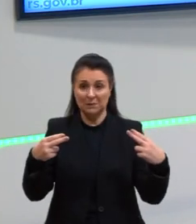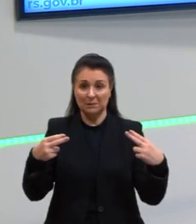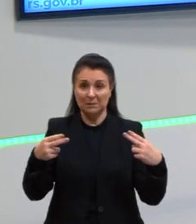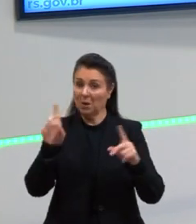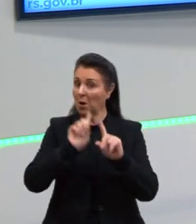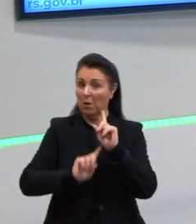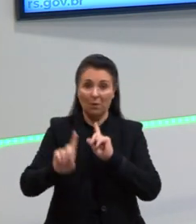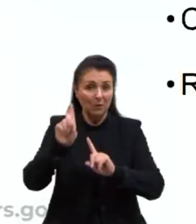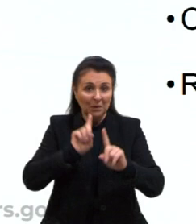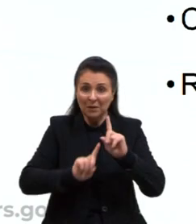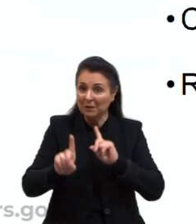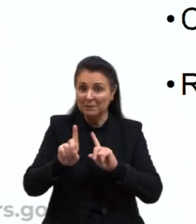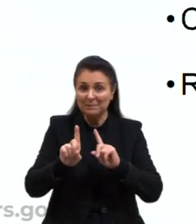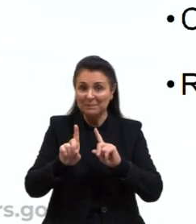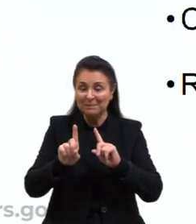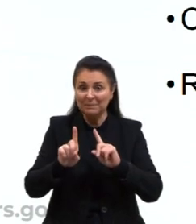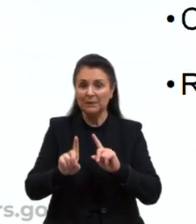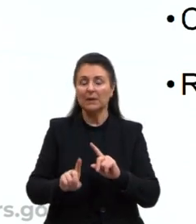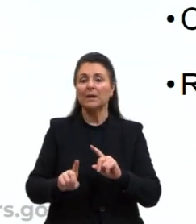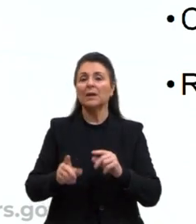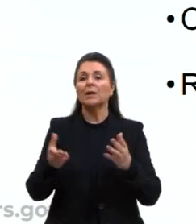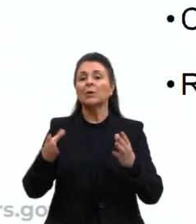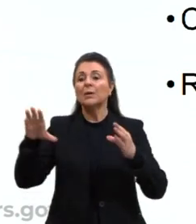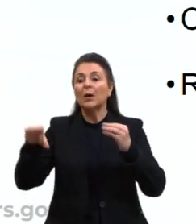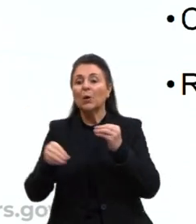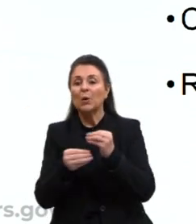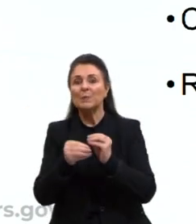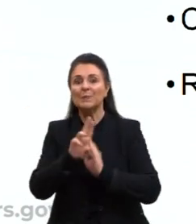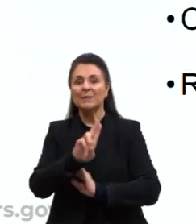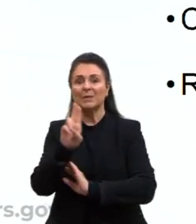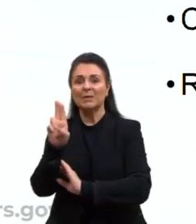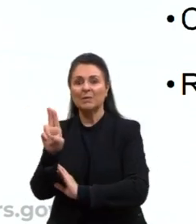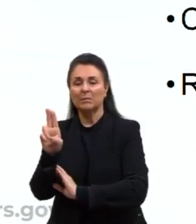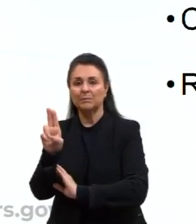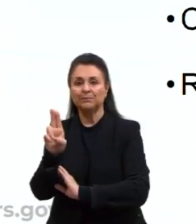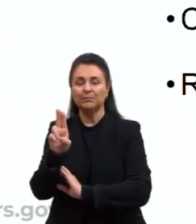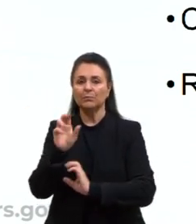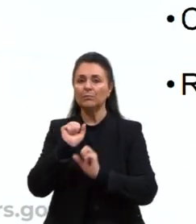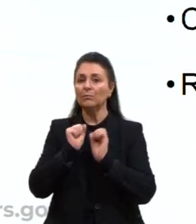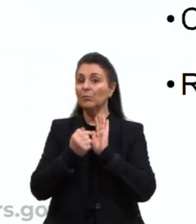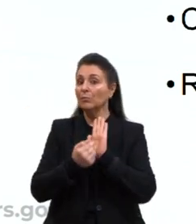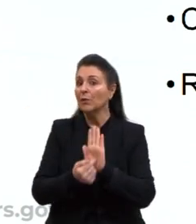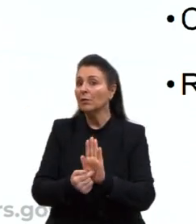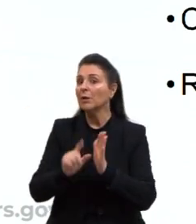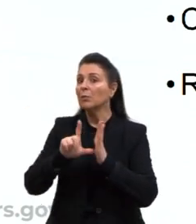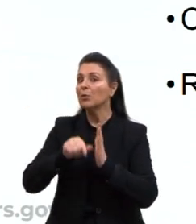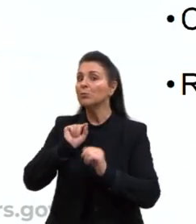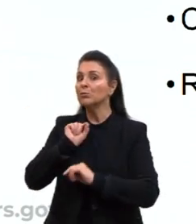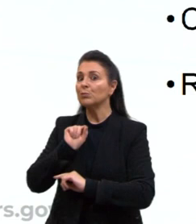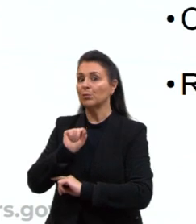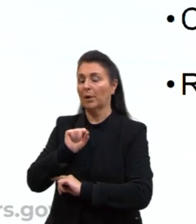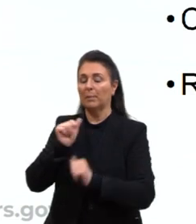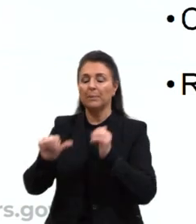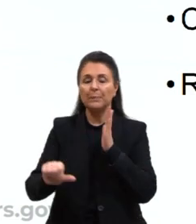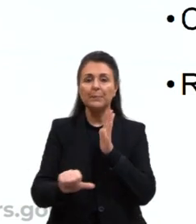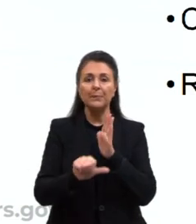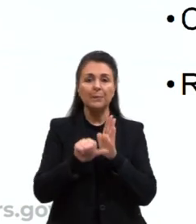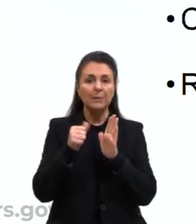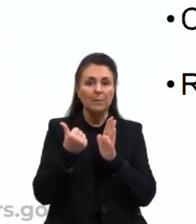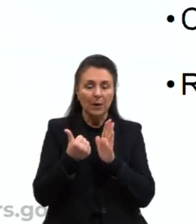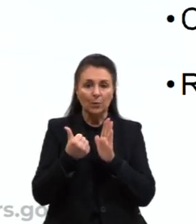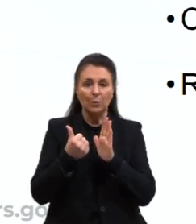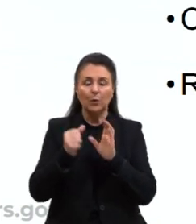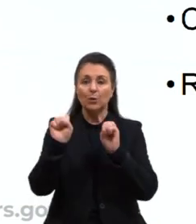Quando que a gente vai ter complementos nominais? Eles podem aparecer depois de quê? Primeiro caso,